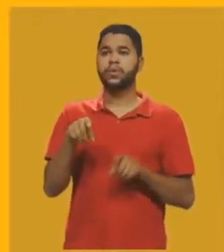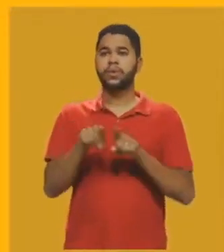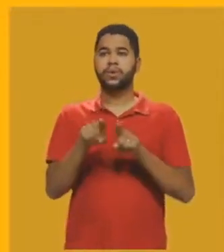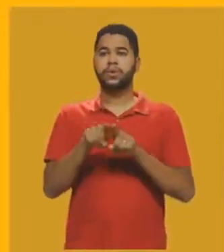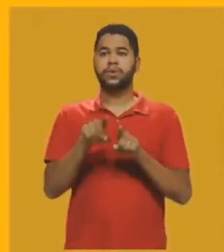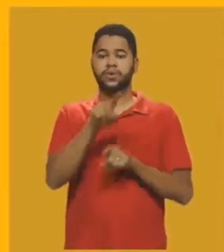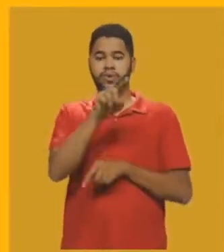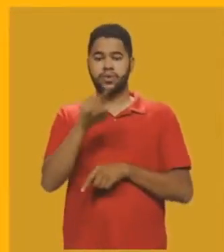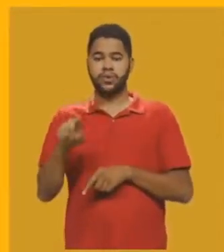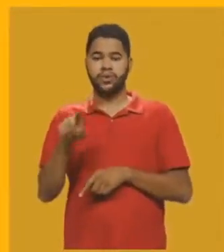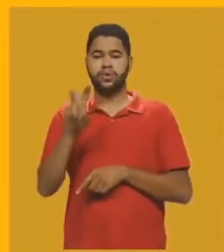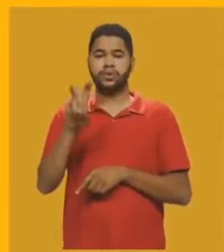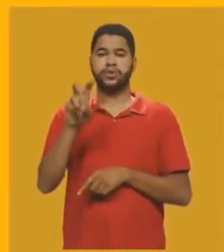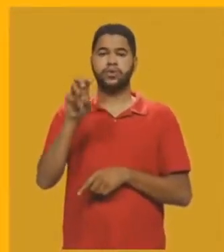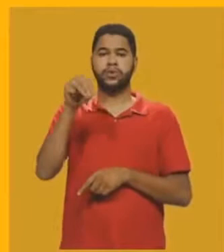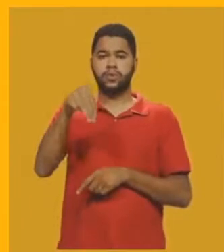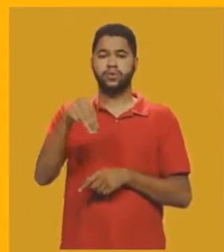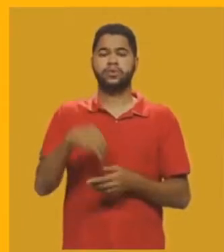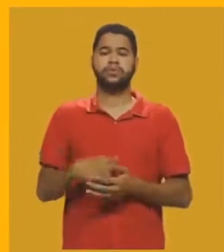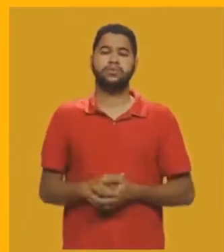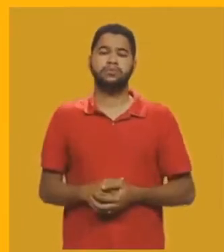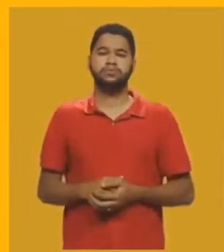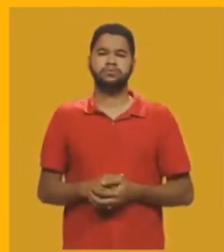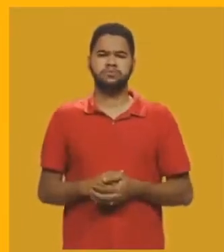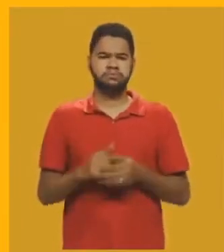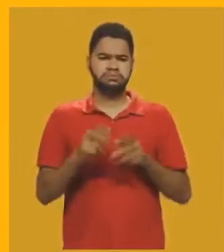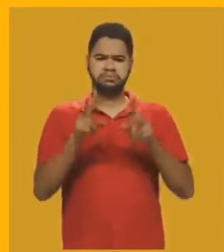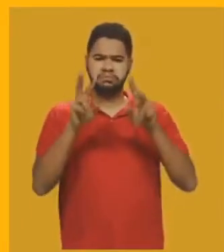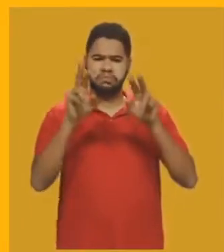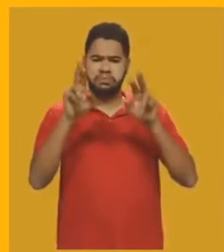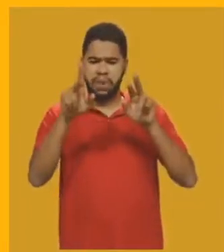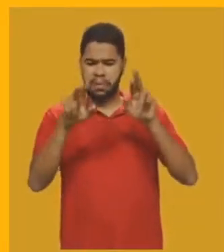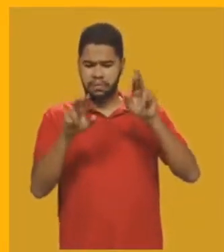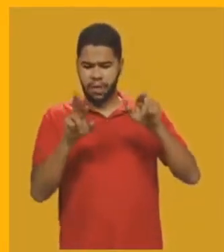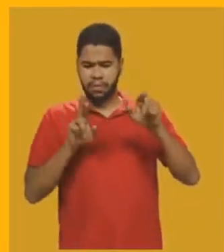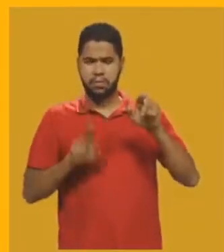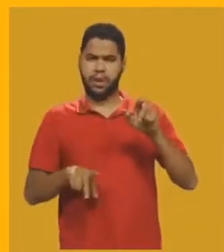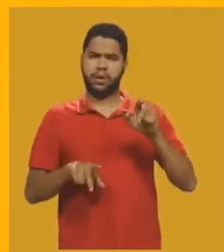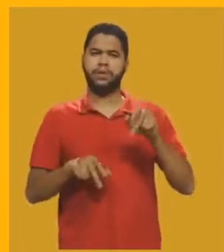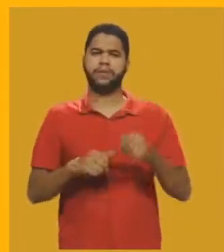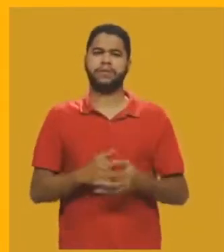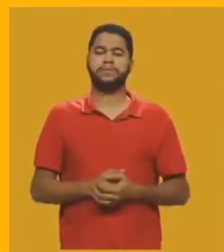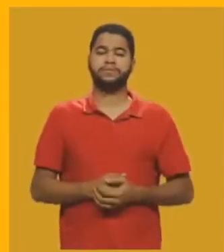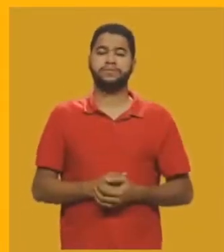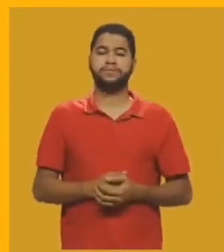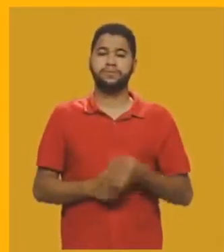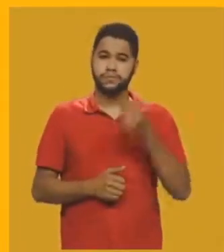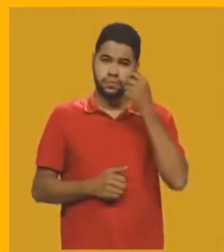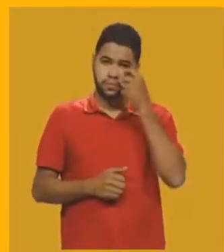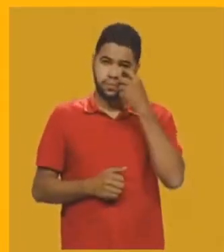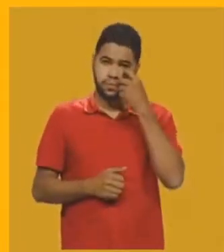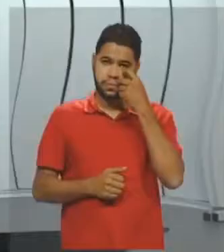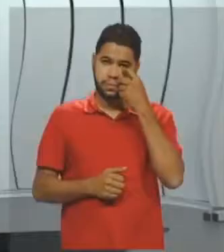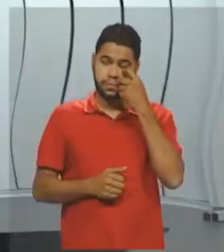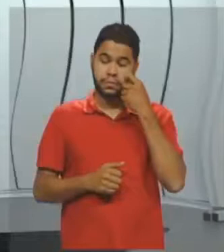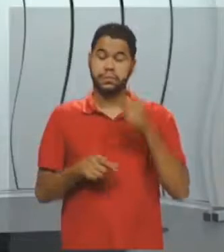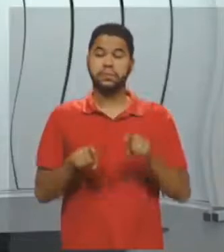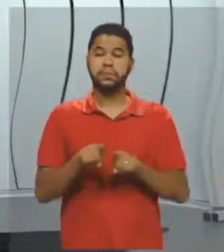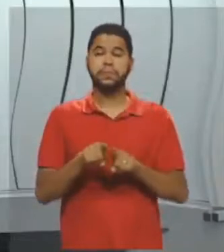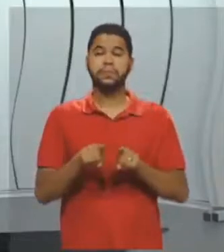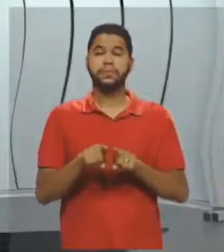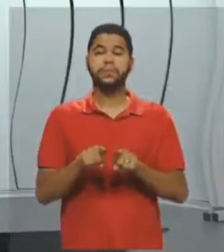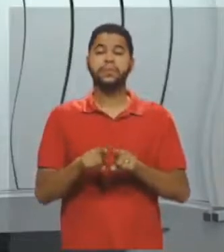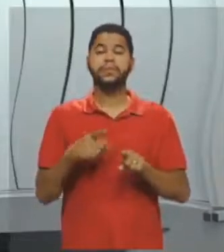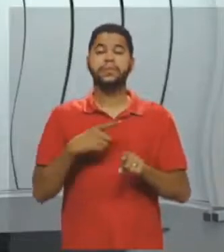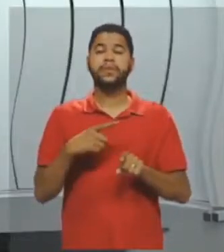esse AC, 5 centímetros, nenhum desses lados são iguais. E, além disso aqui, olha, eu